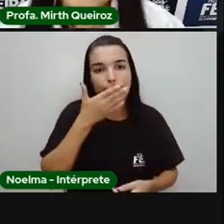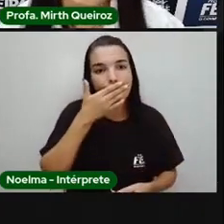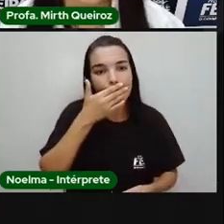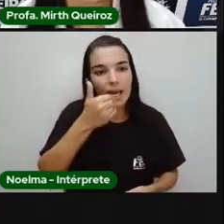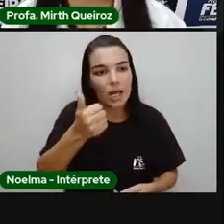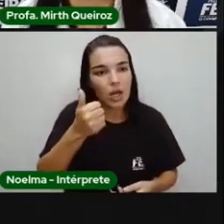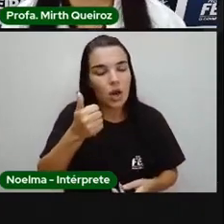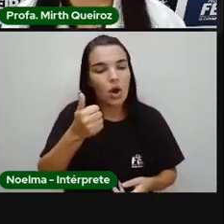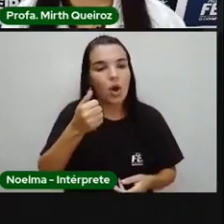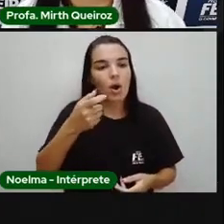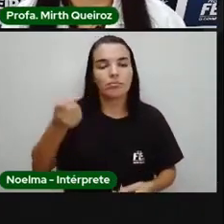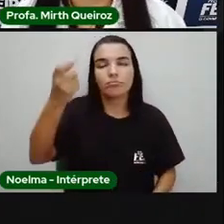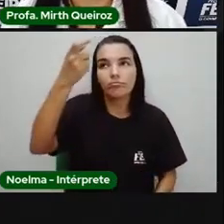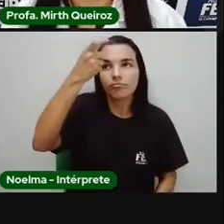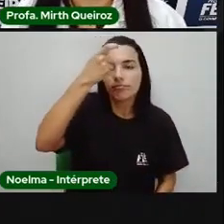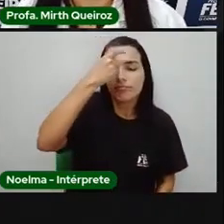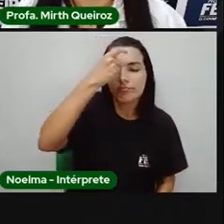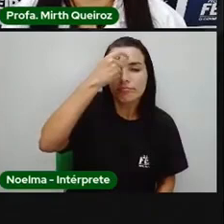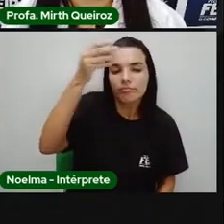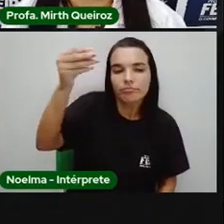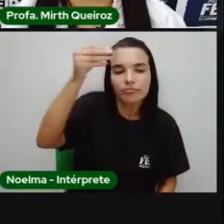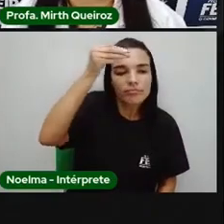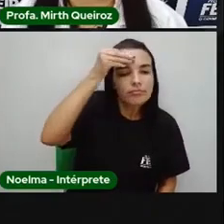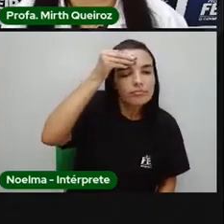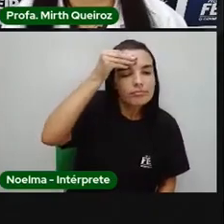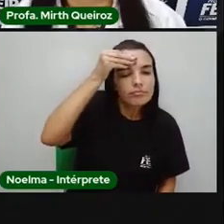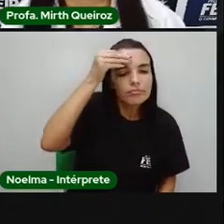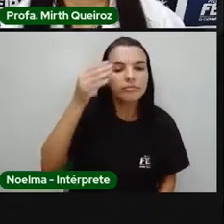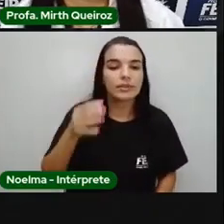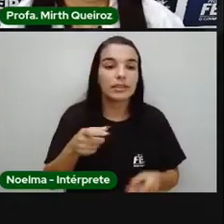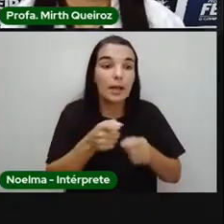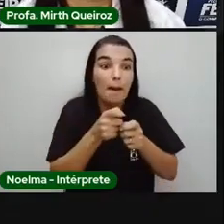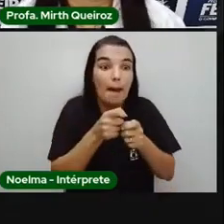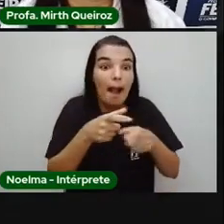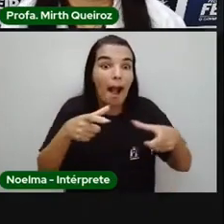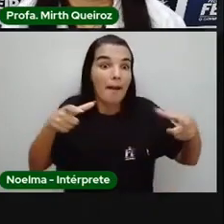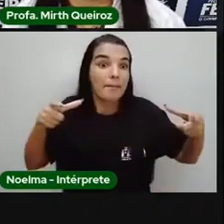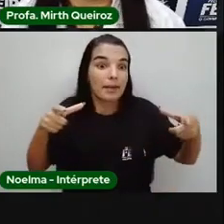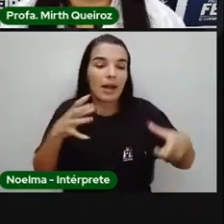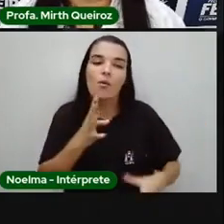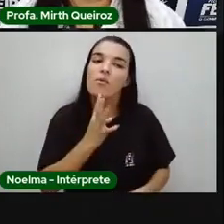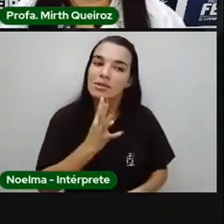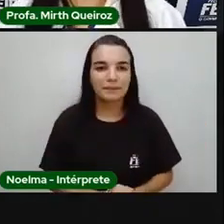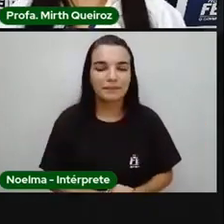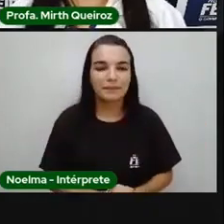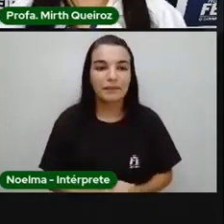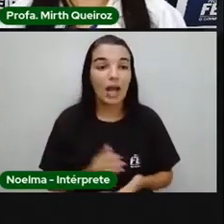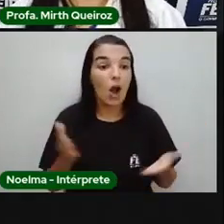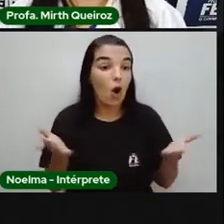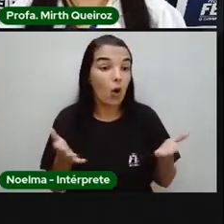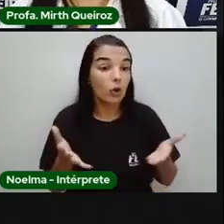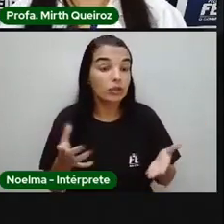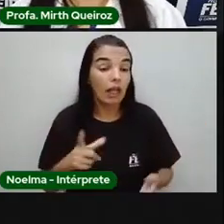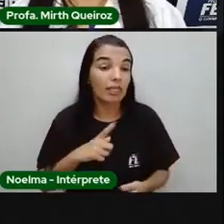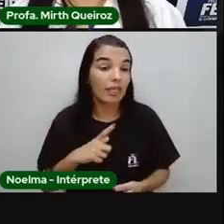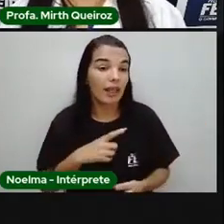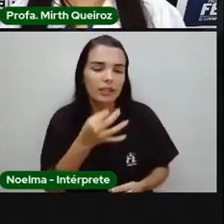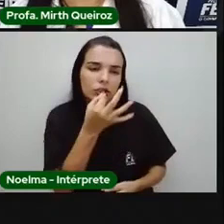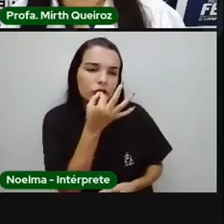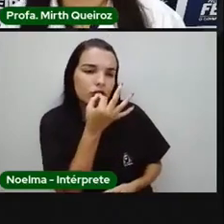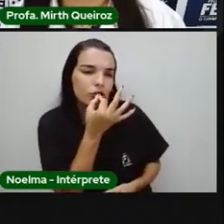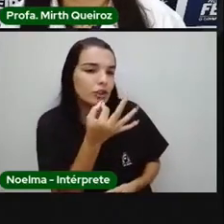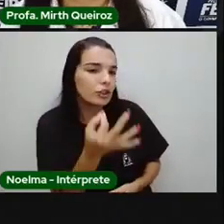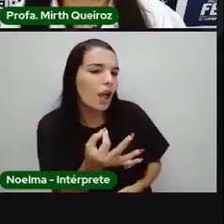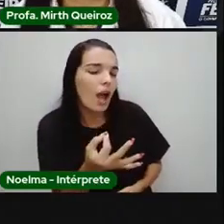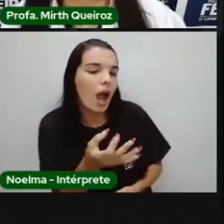capacidade de memorização e, além de tudo, amplia também o nosso conhecimento. E hoje, eu irei dar